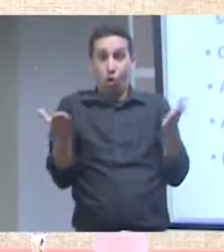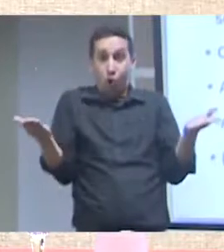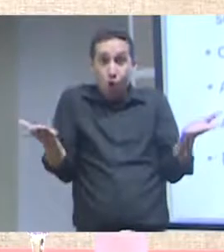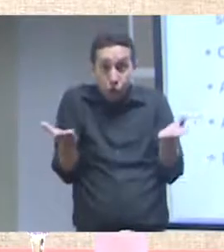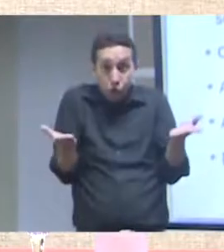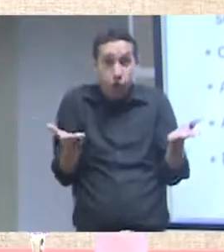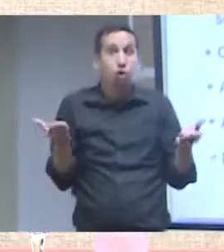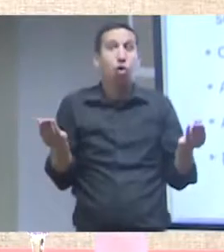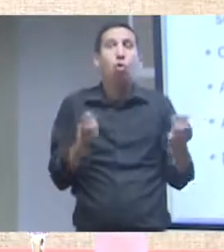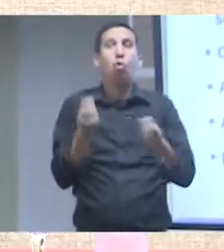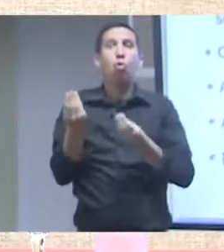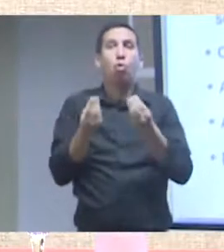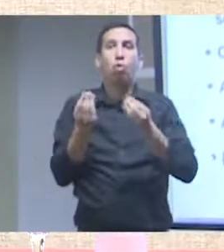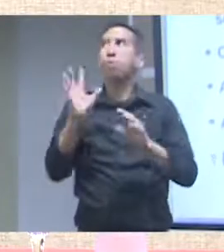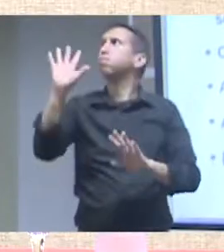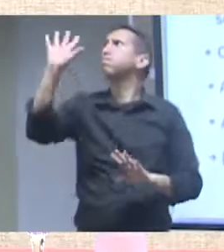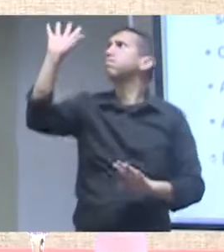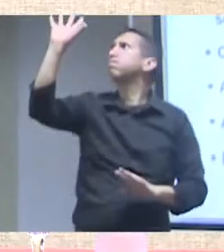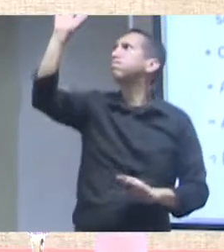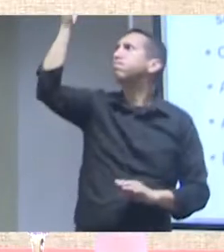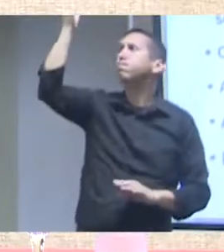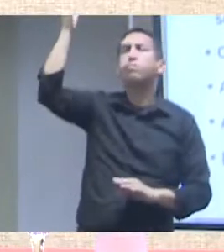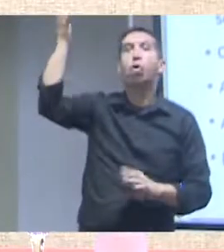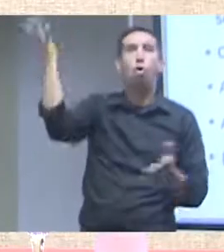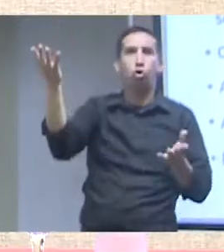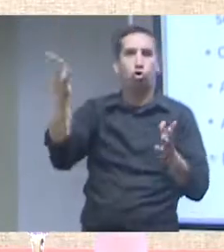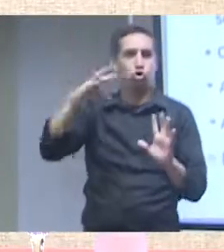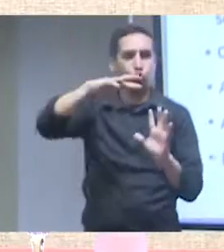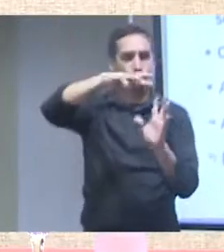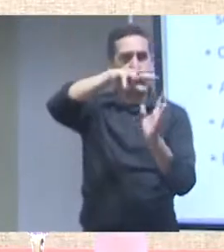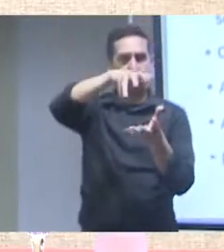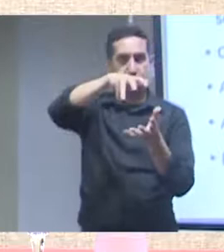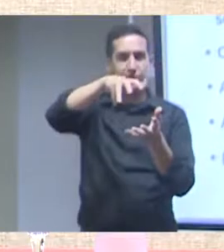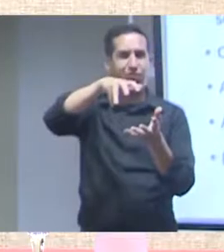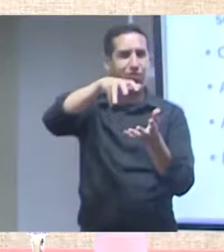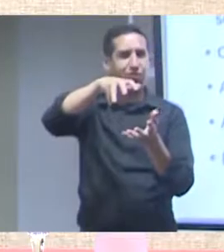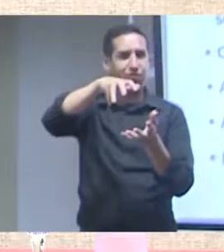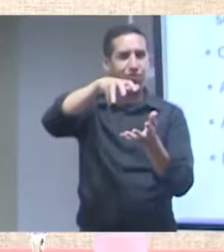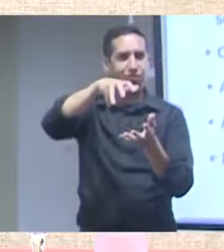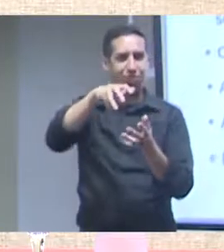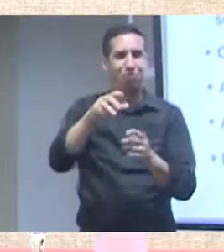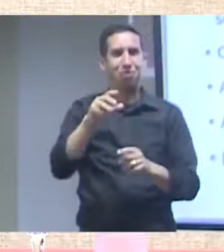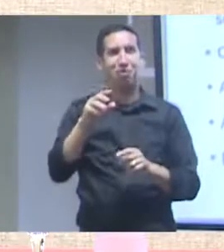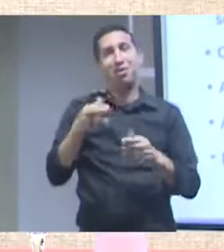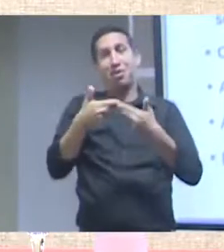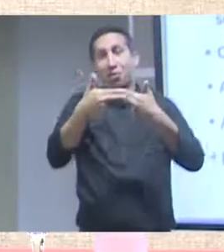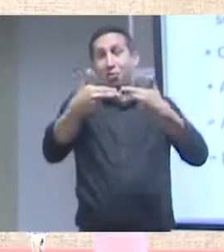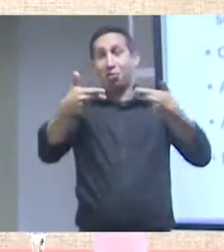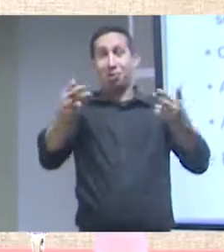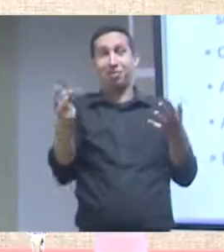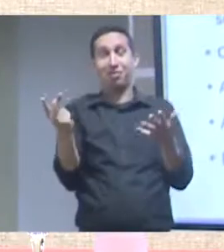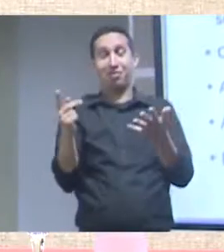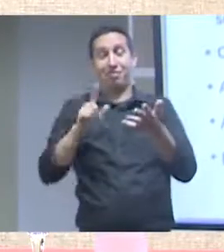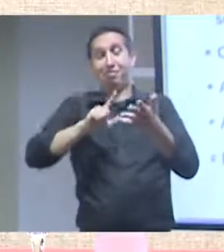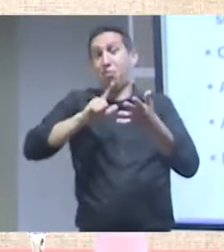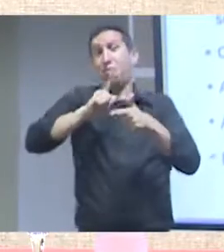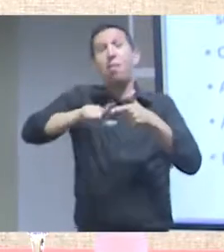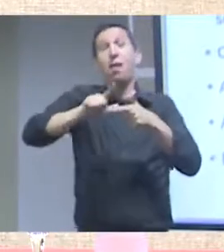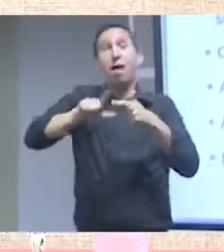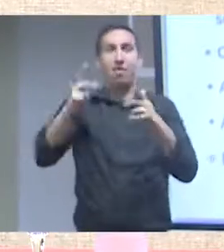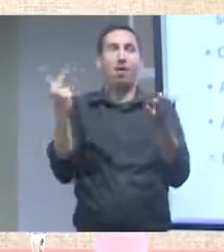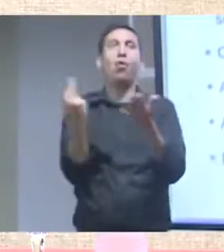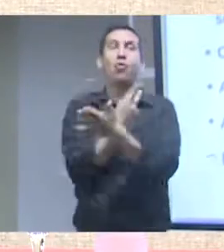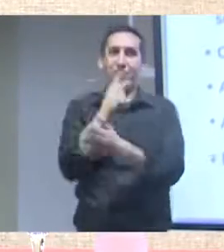as causas antropogênicas dessa mudança climática. Quando a gente coloca em questão